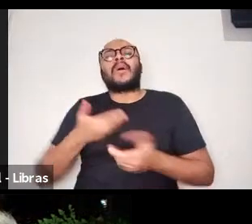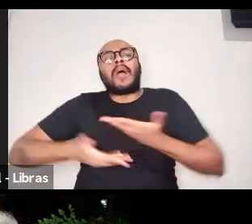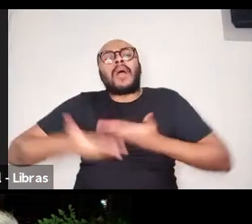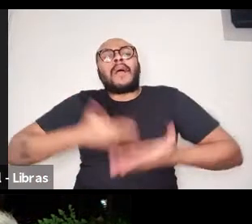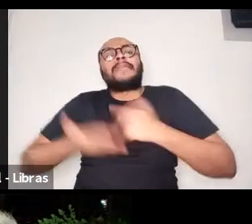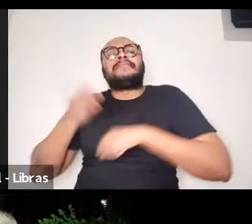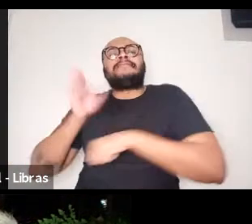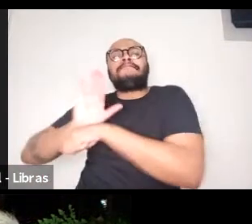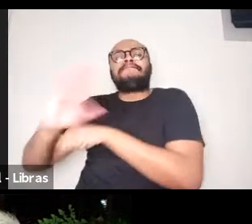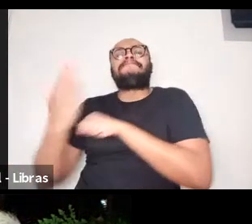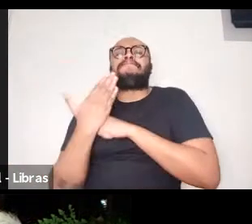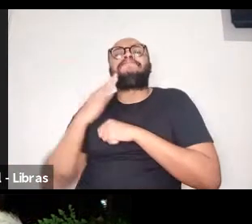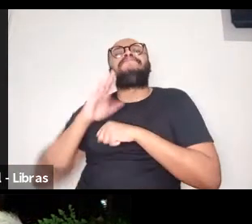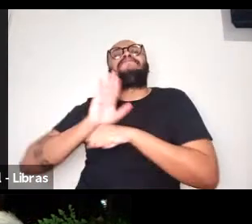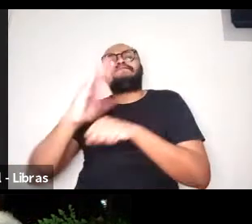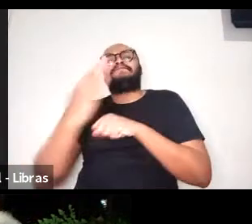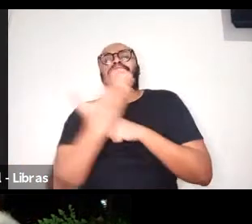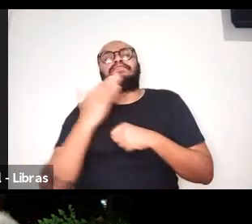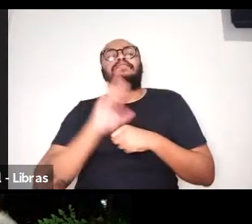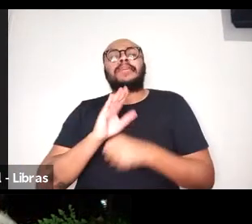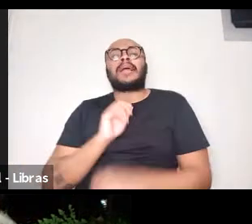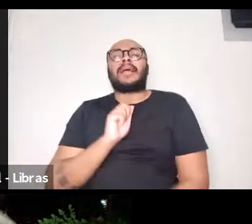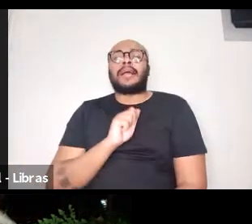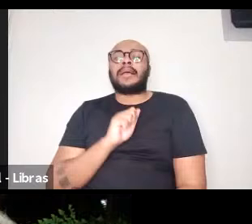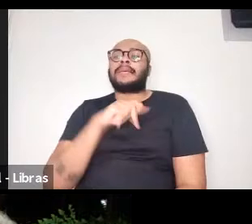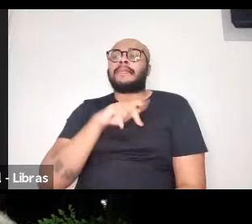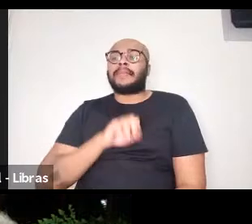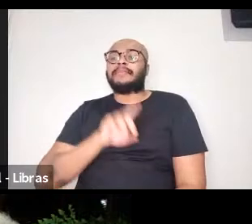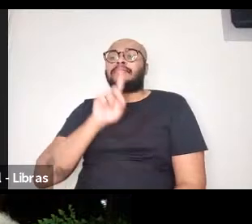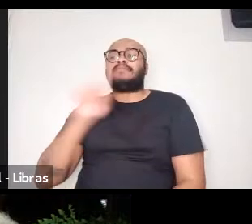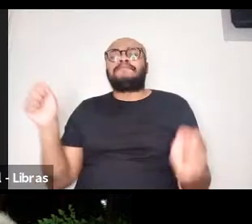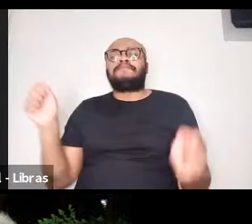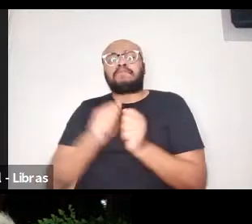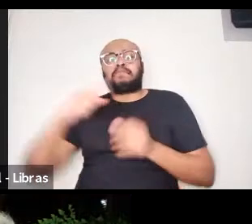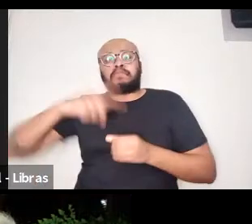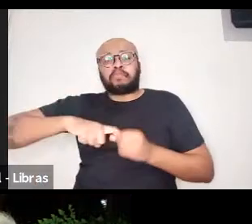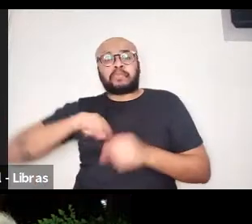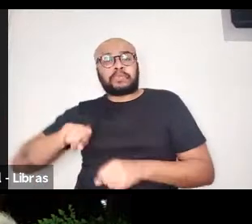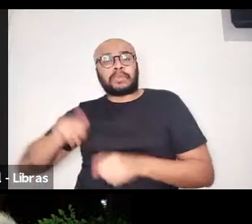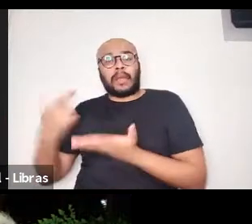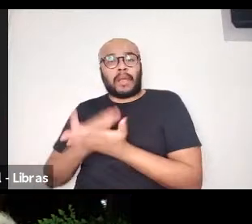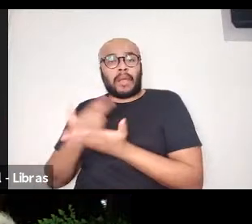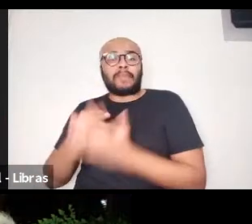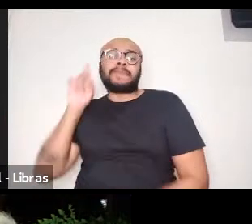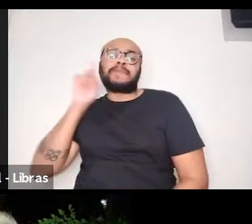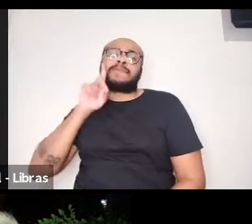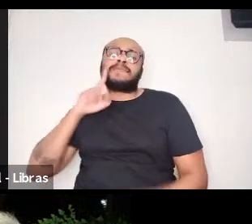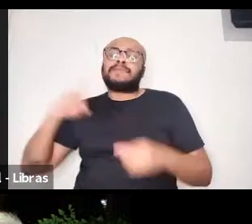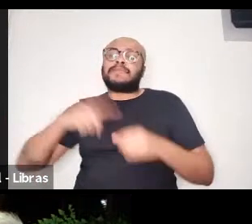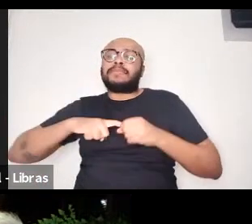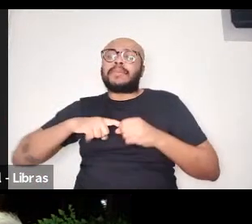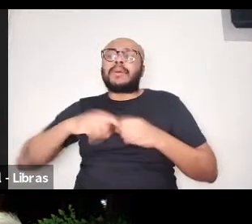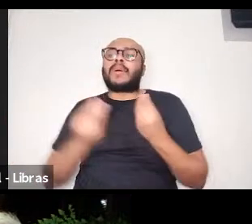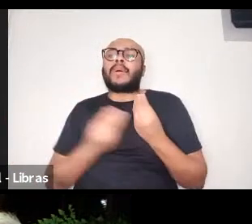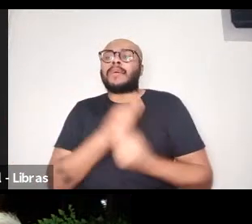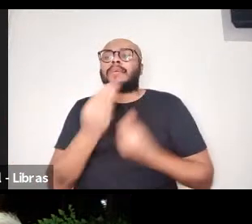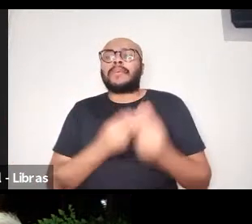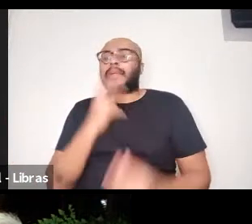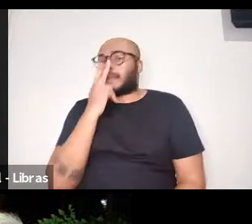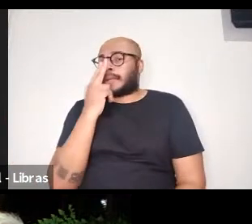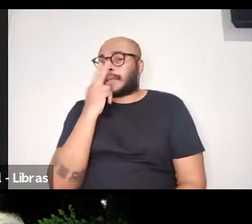entre a Amped e as resenhas educativas, esse termo vem de forma muito